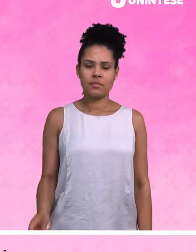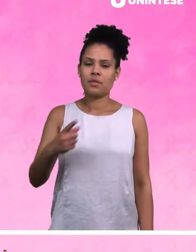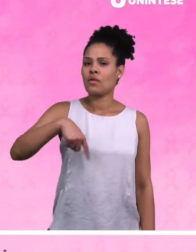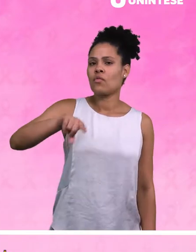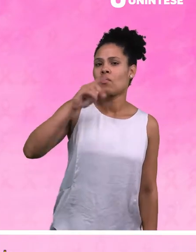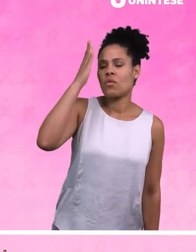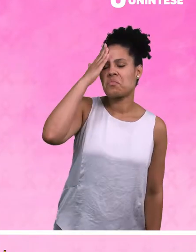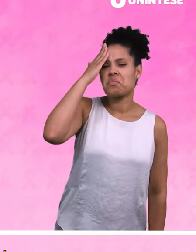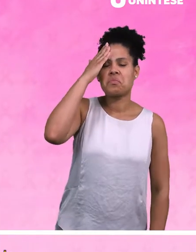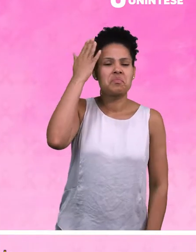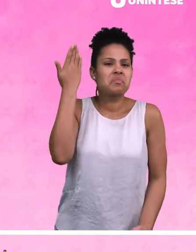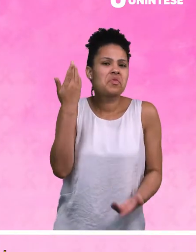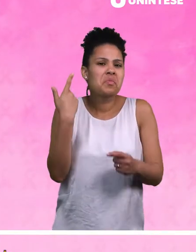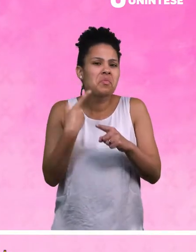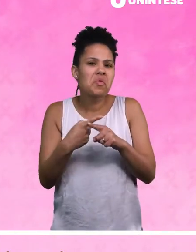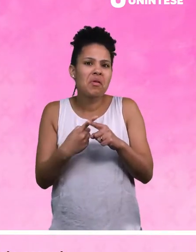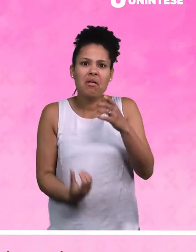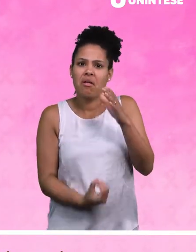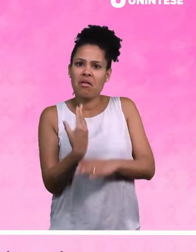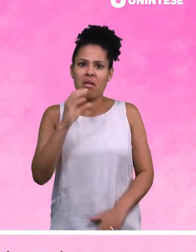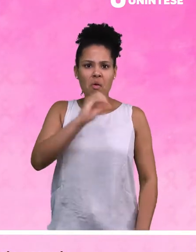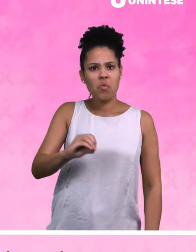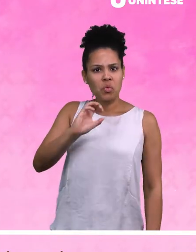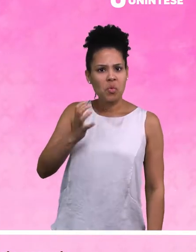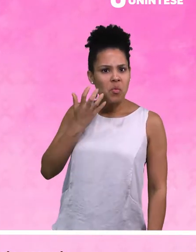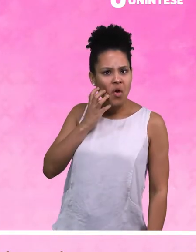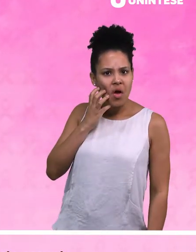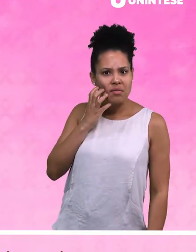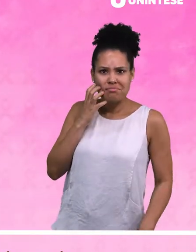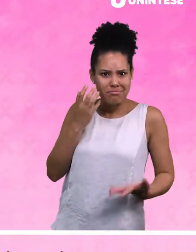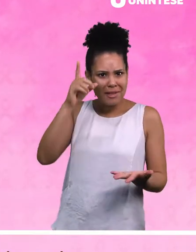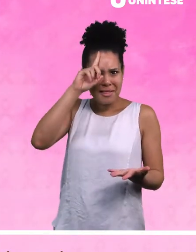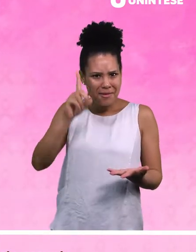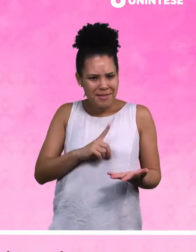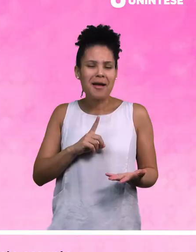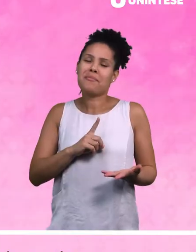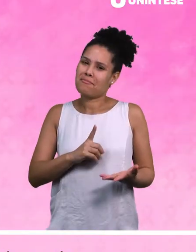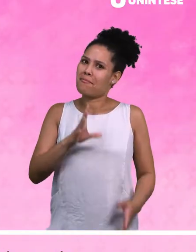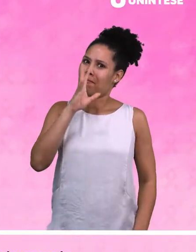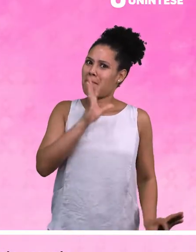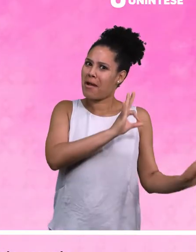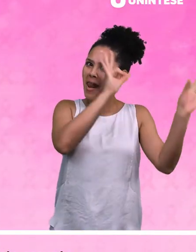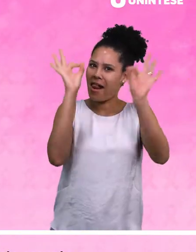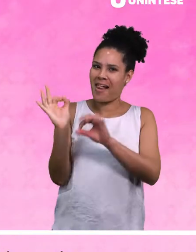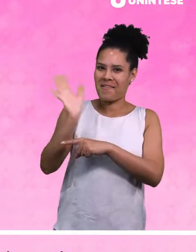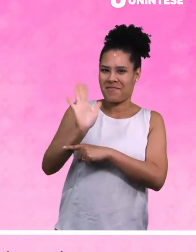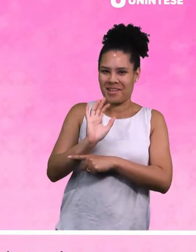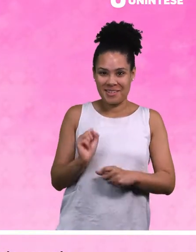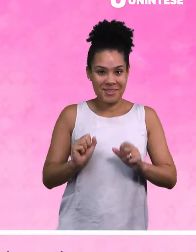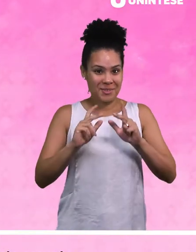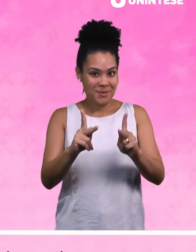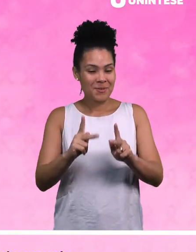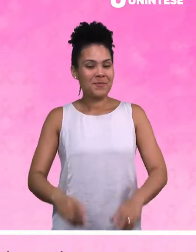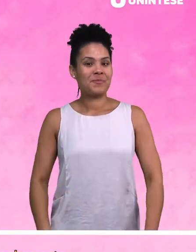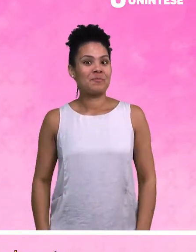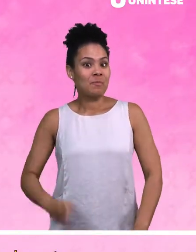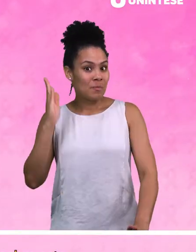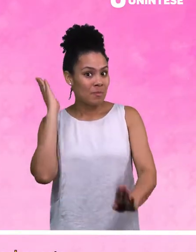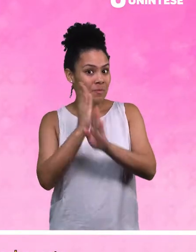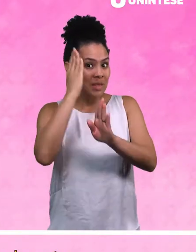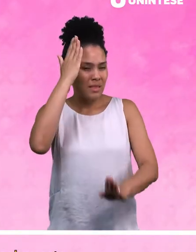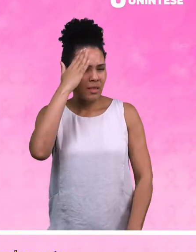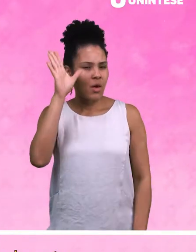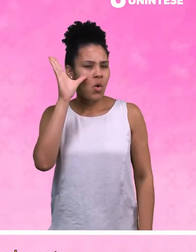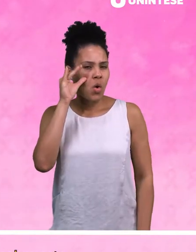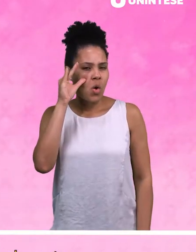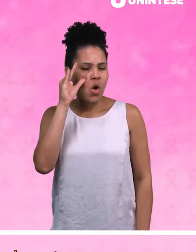Você sabe qual foi a origem do Outubro Rosa? Se não sabe maiores detalhes sobre este assunto, acompanhe este vídeo até o final e descubra algumas